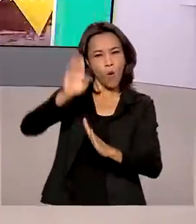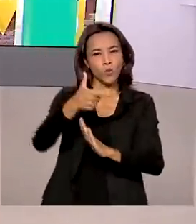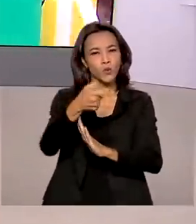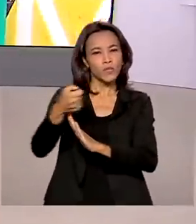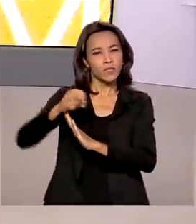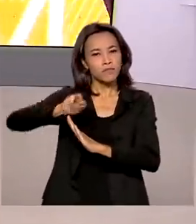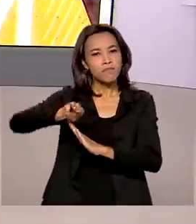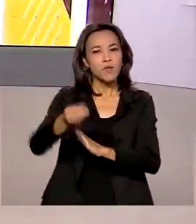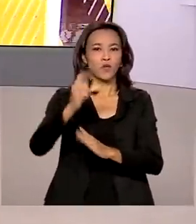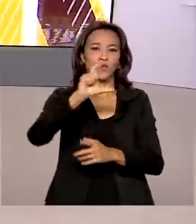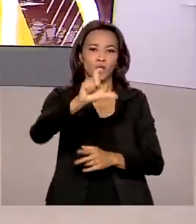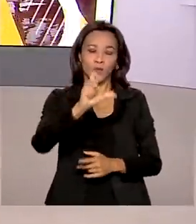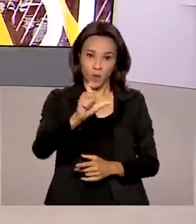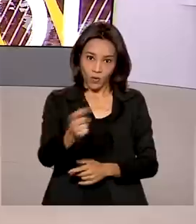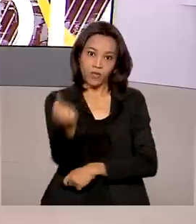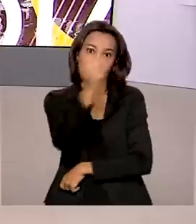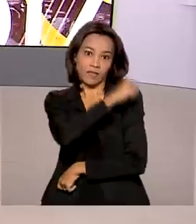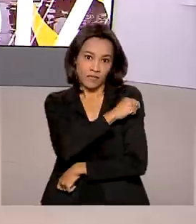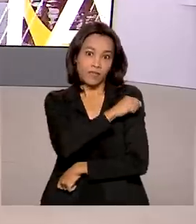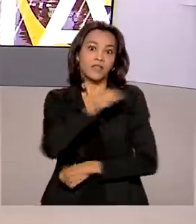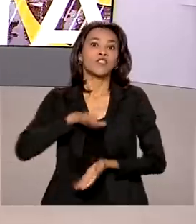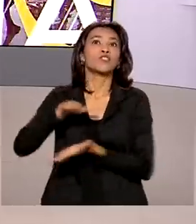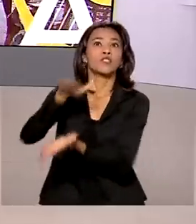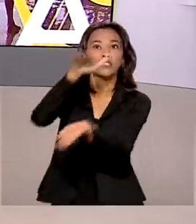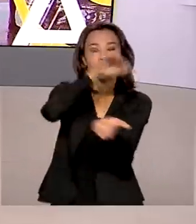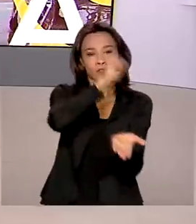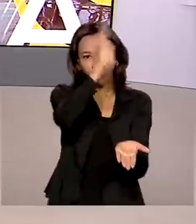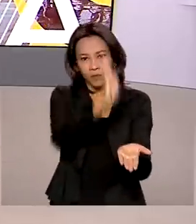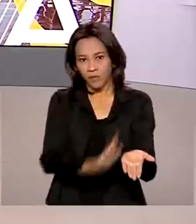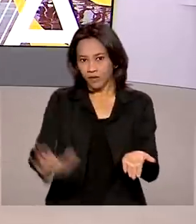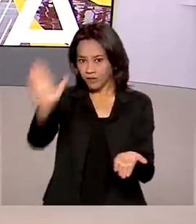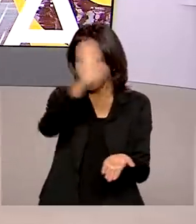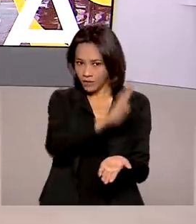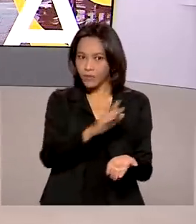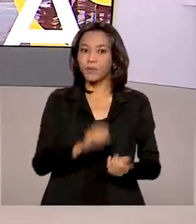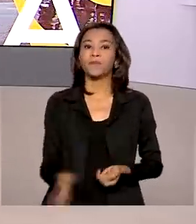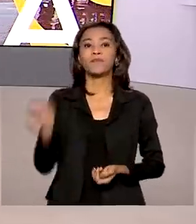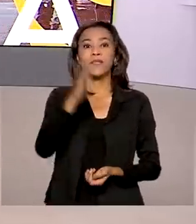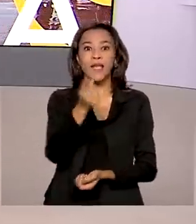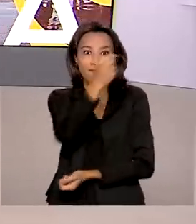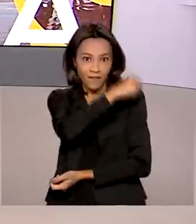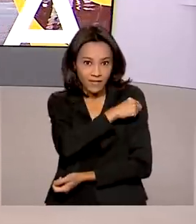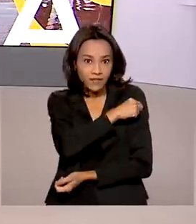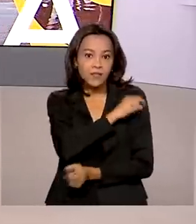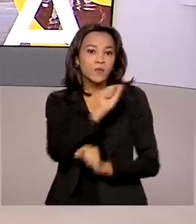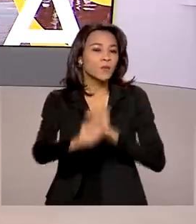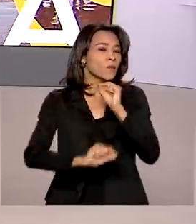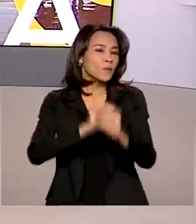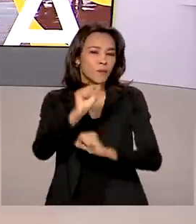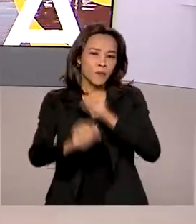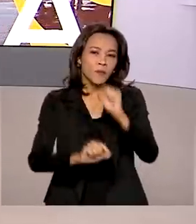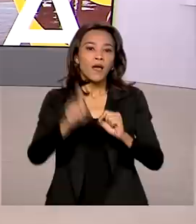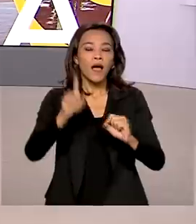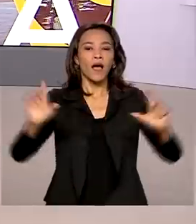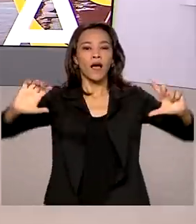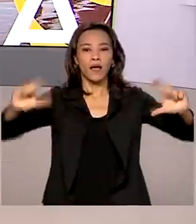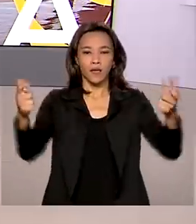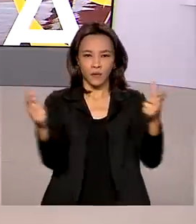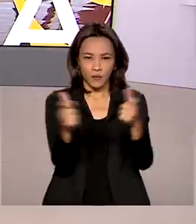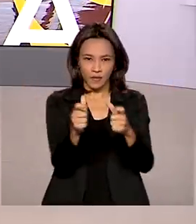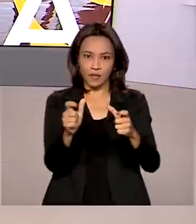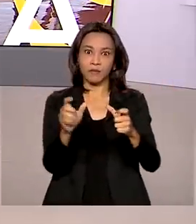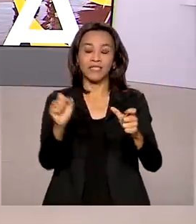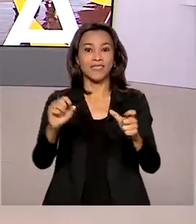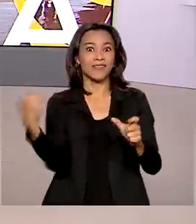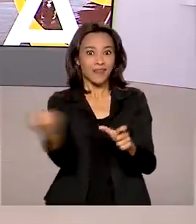de doses contra a Covid-19 distribuídas pelo Brasil. E como a vacinação está diretamente ligada à diminuição de casos